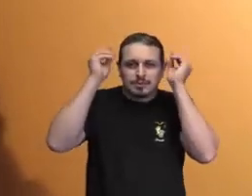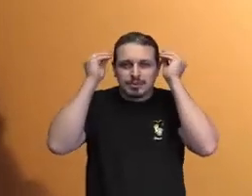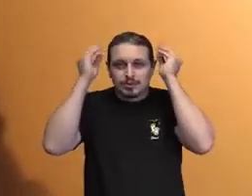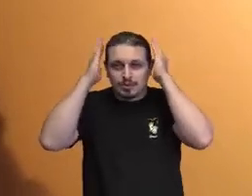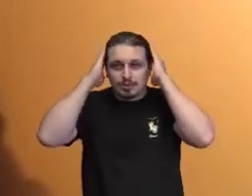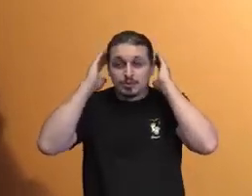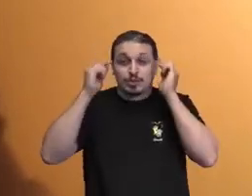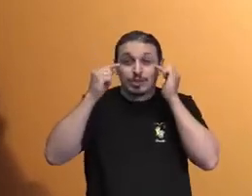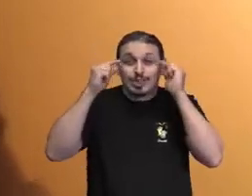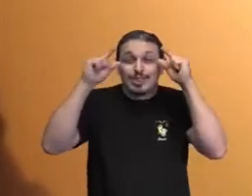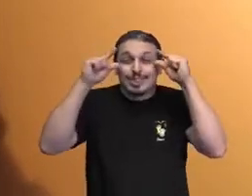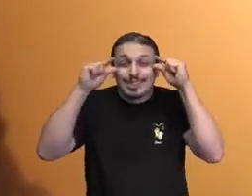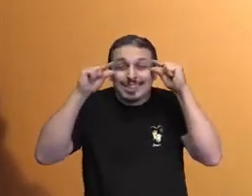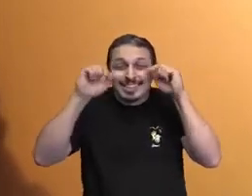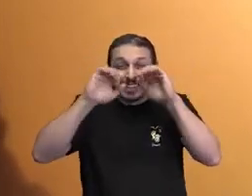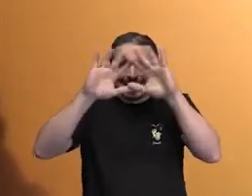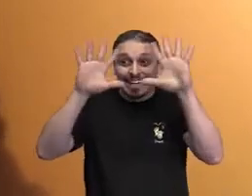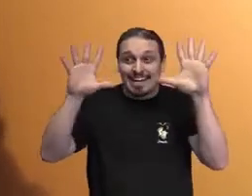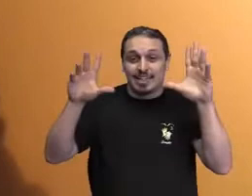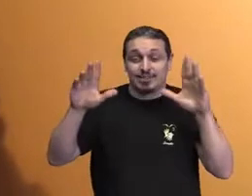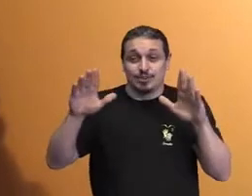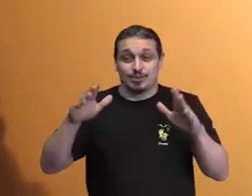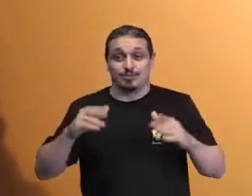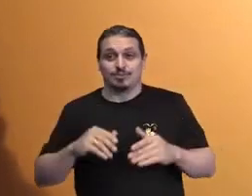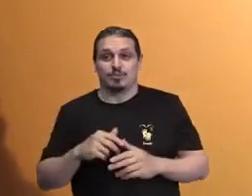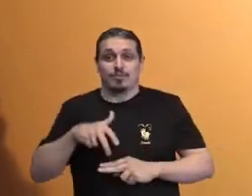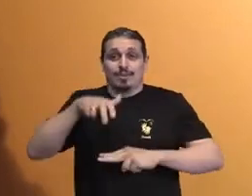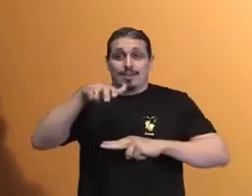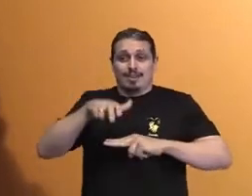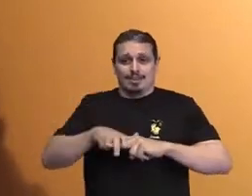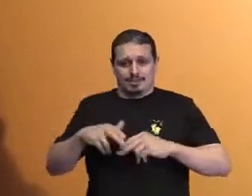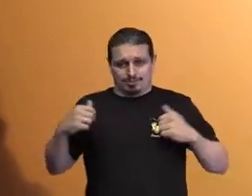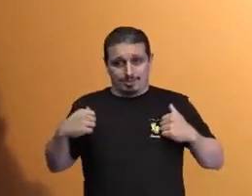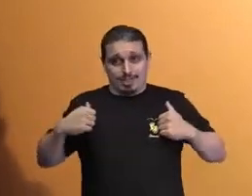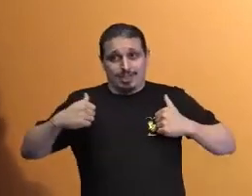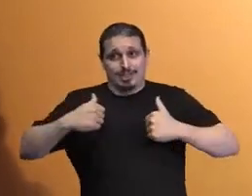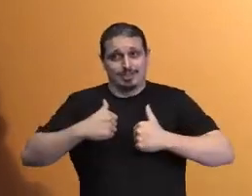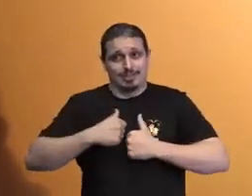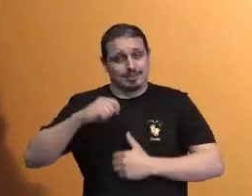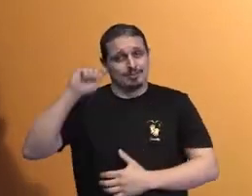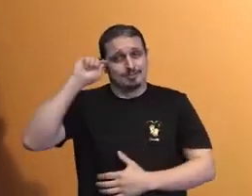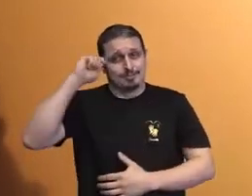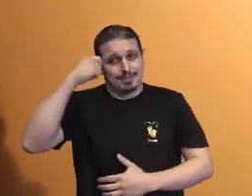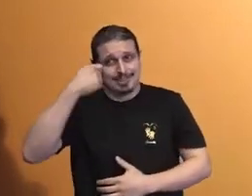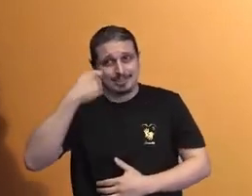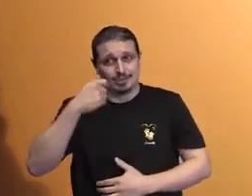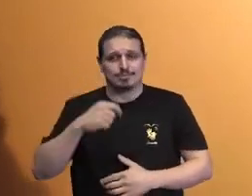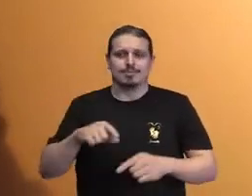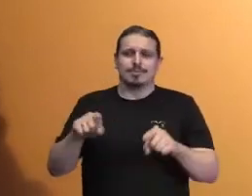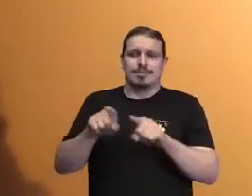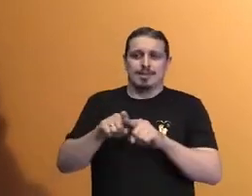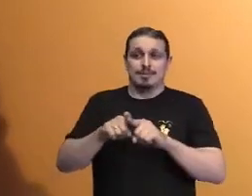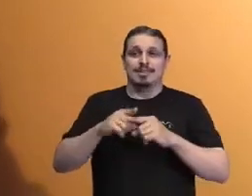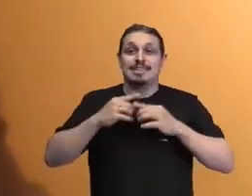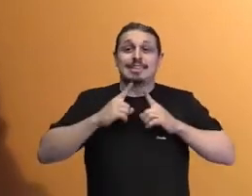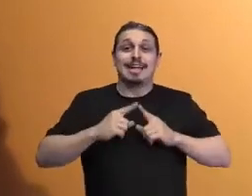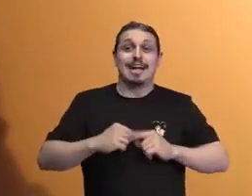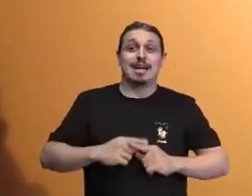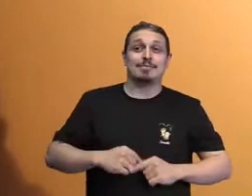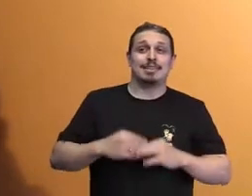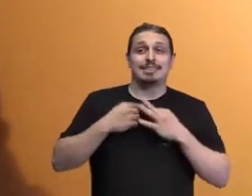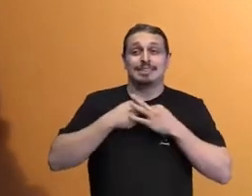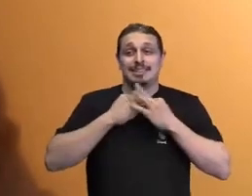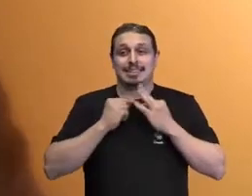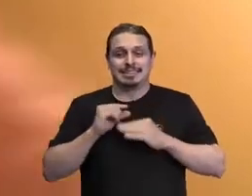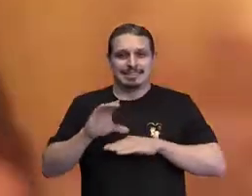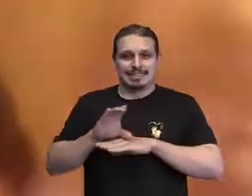são claros, no momento eu estou com um paletó escuro, quase preto, e uma camisa cinza, ao fundo há uma